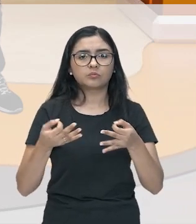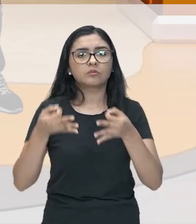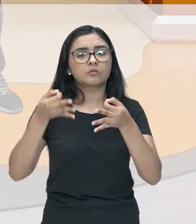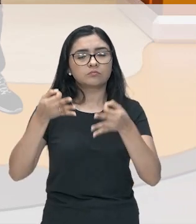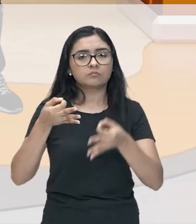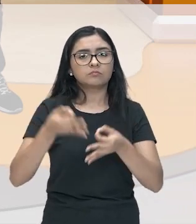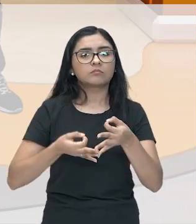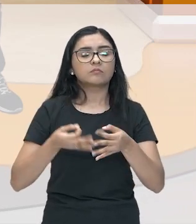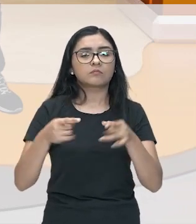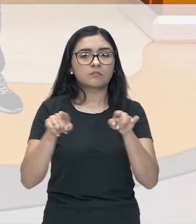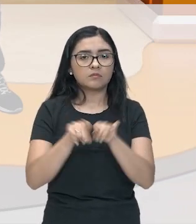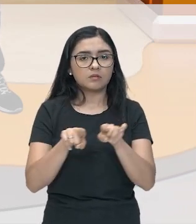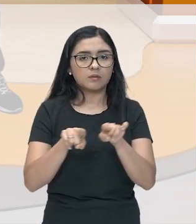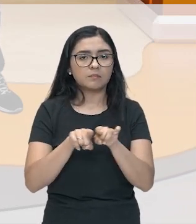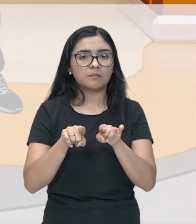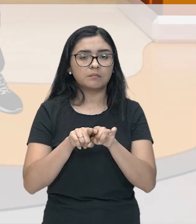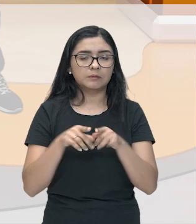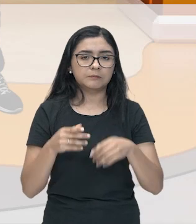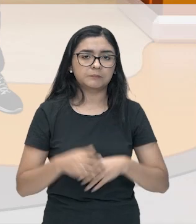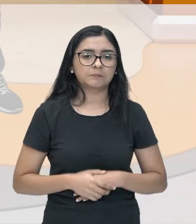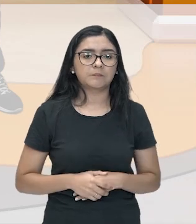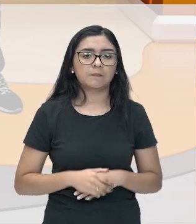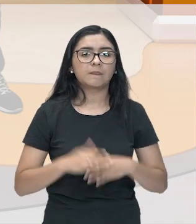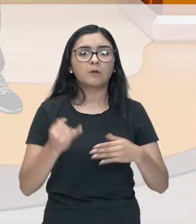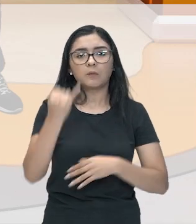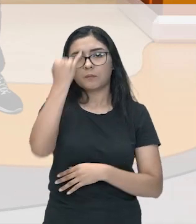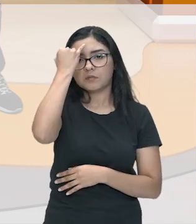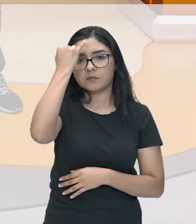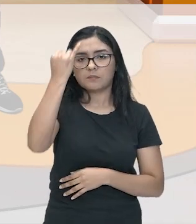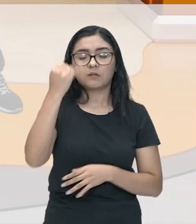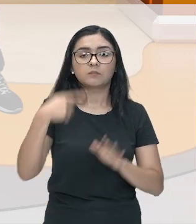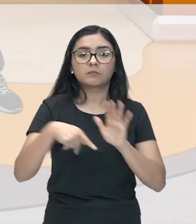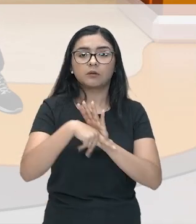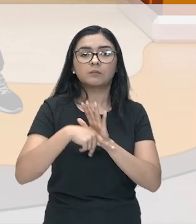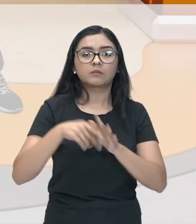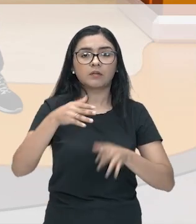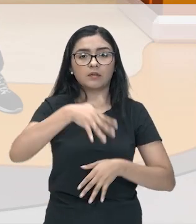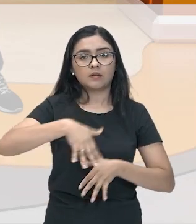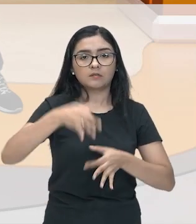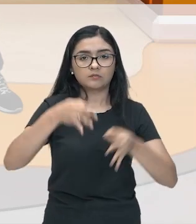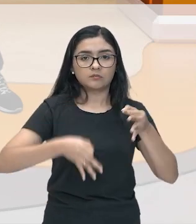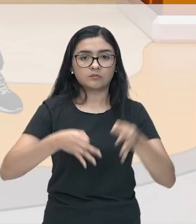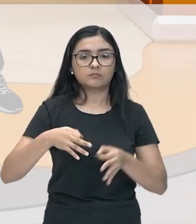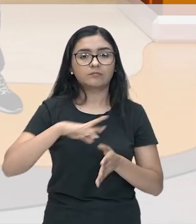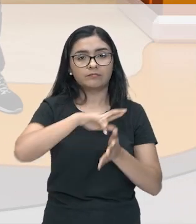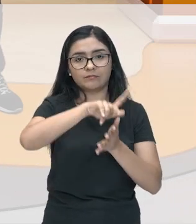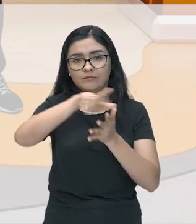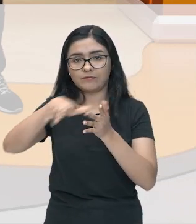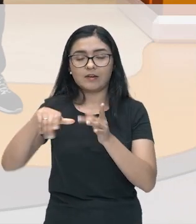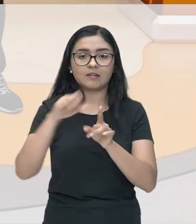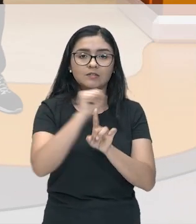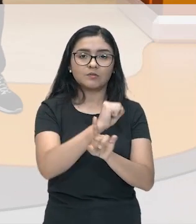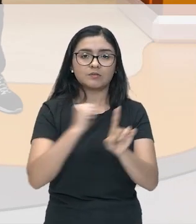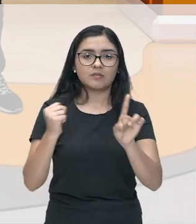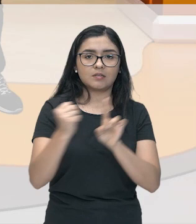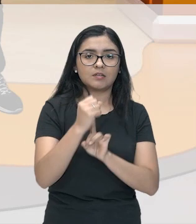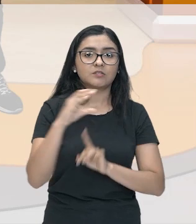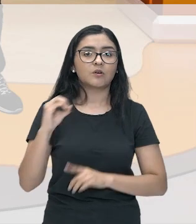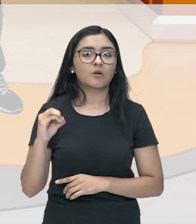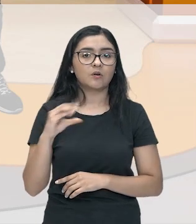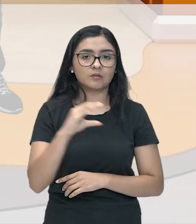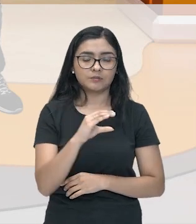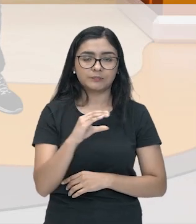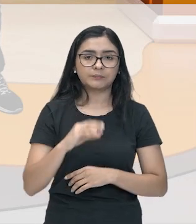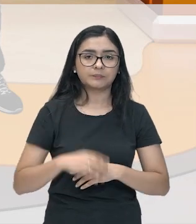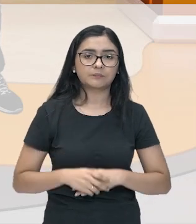contribuiu para mudar as bases do pensamento jurídico em muitas sociedades ocidentais.